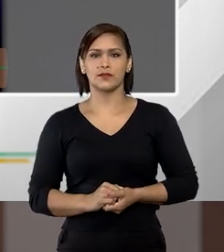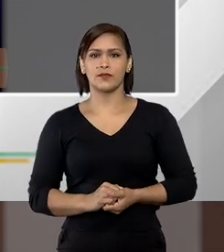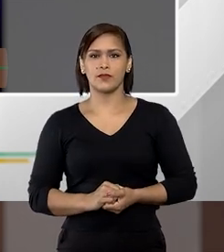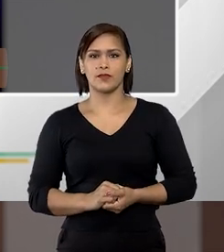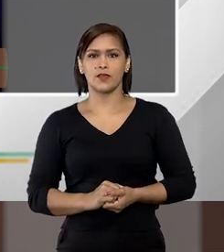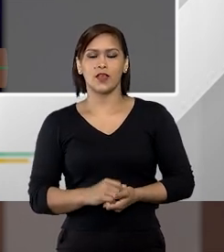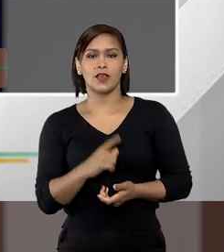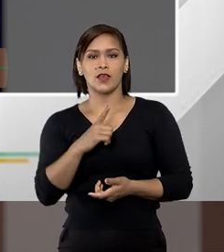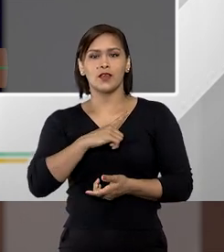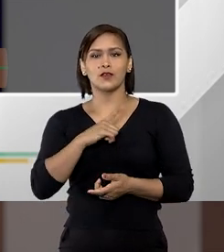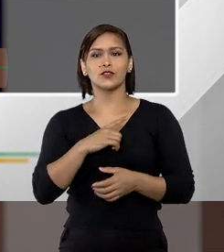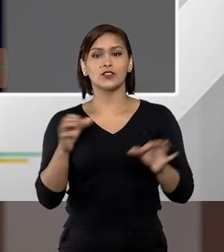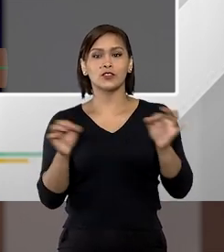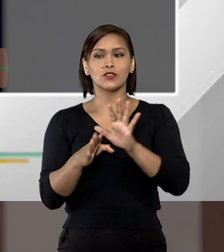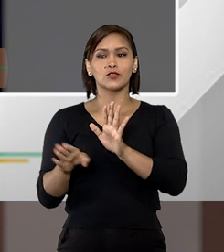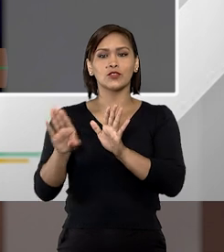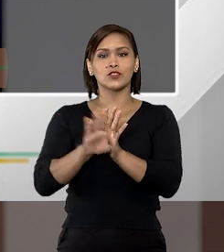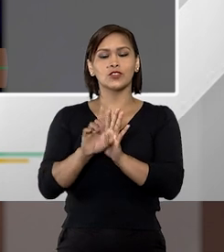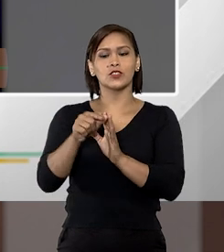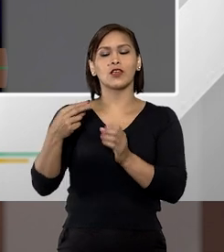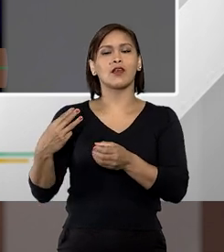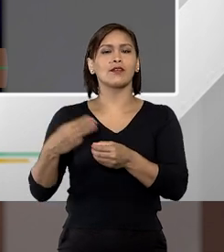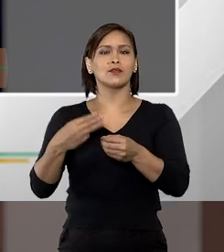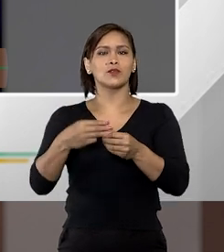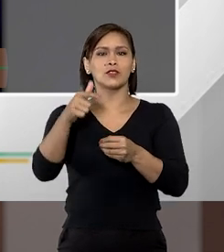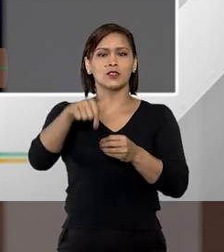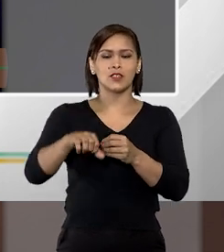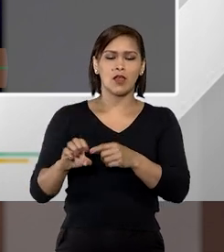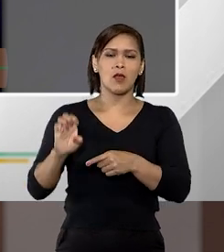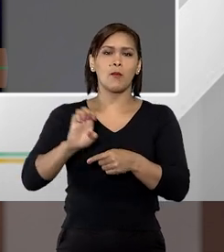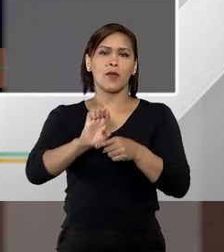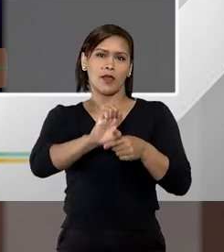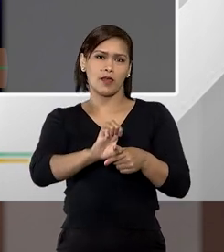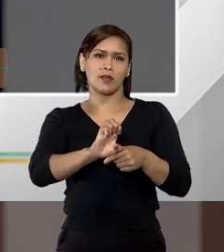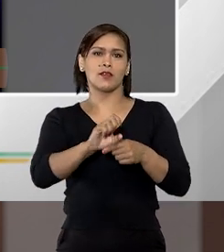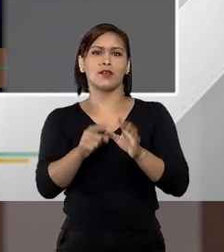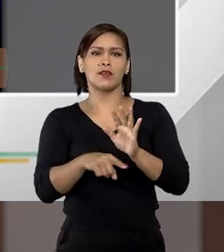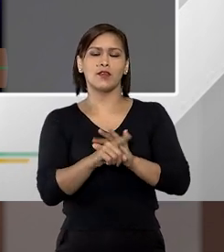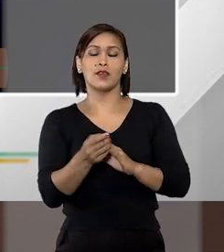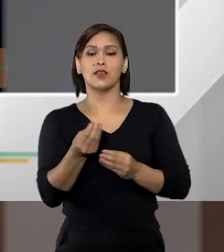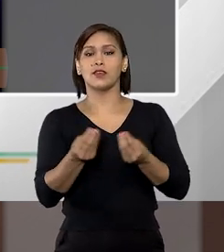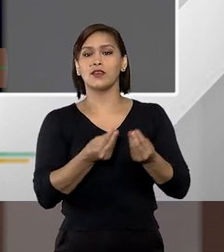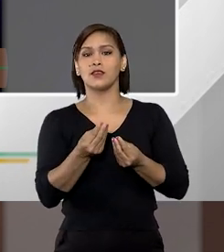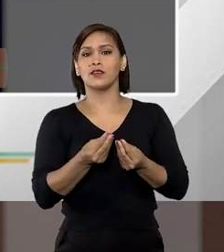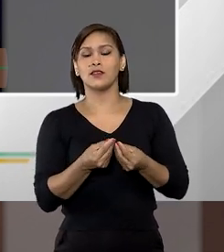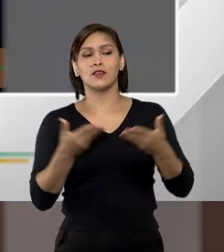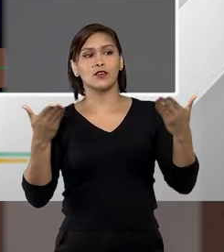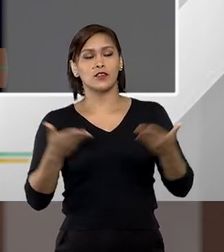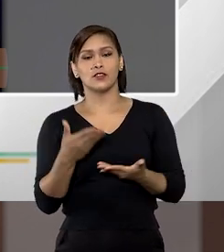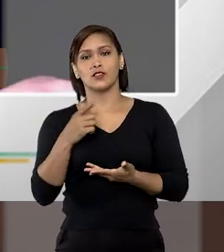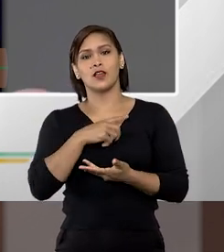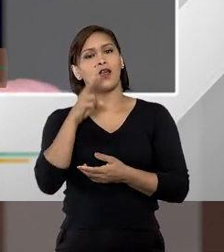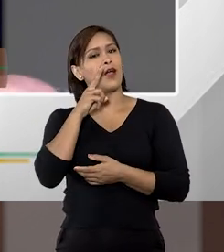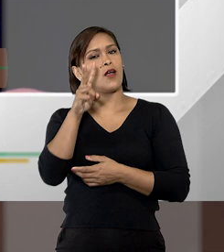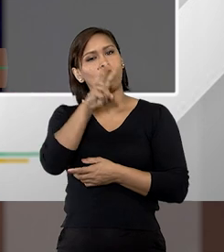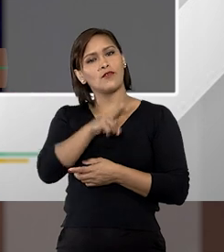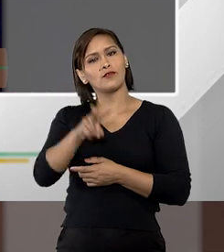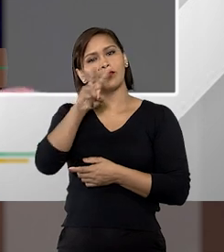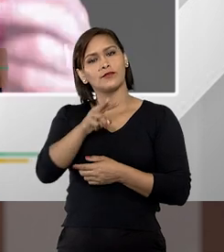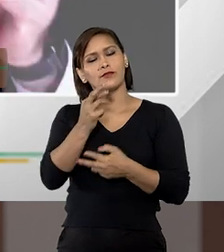Eu tinha acabado de chegar em determinado município aqui no interior e já tinha visto que